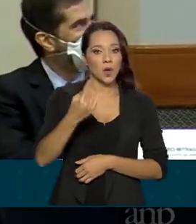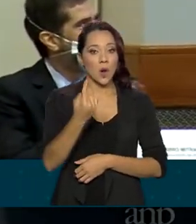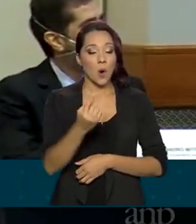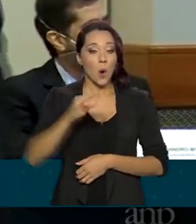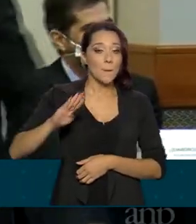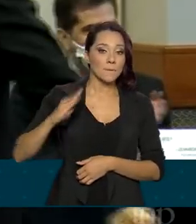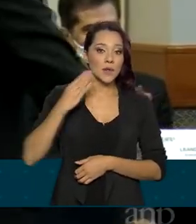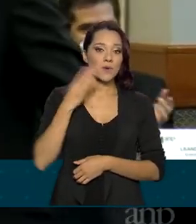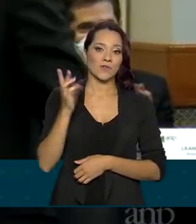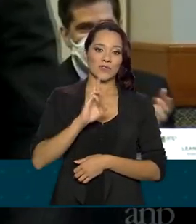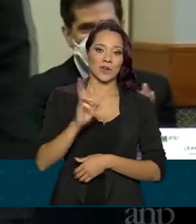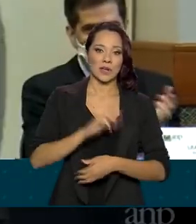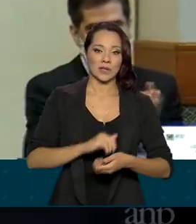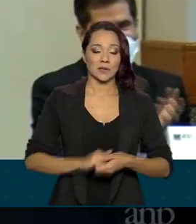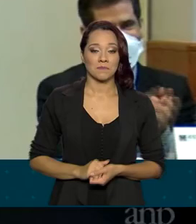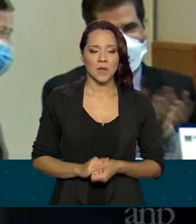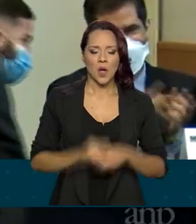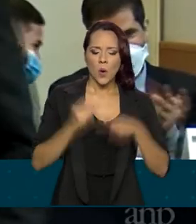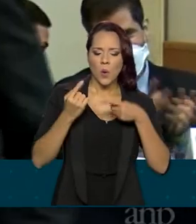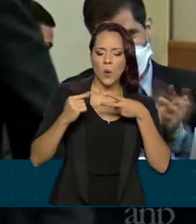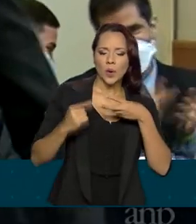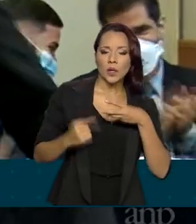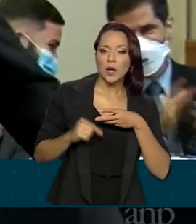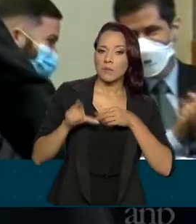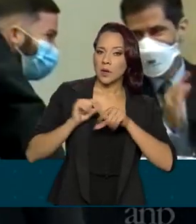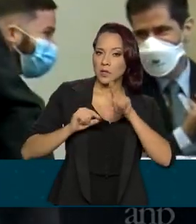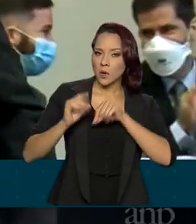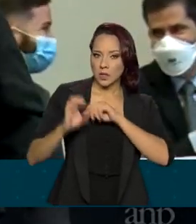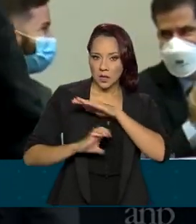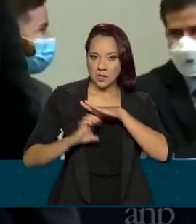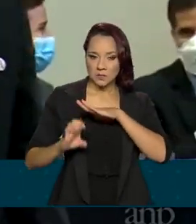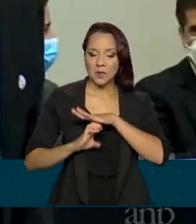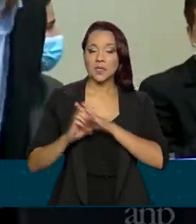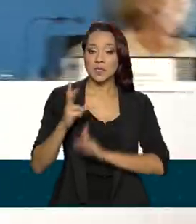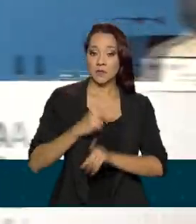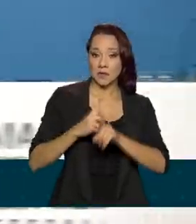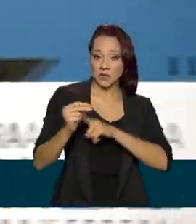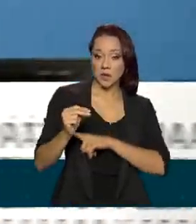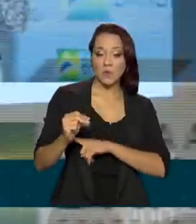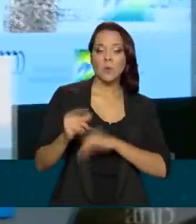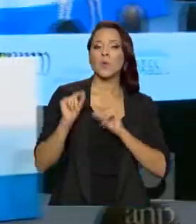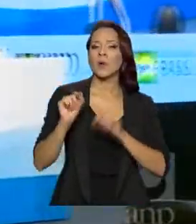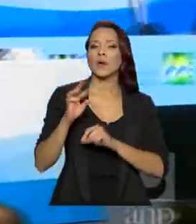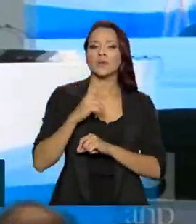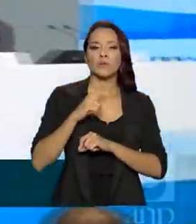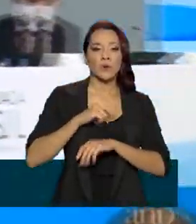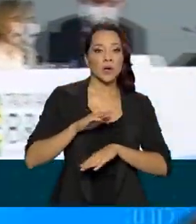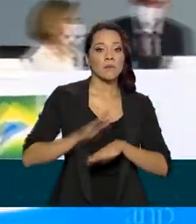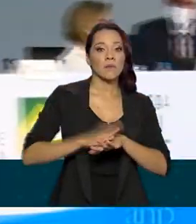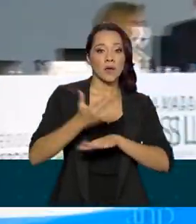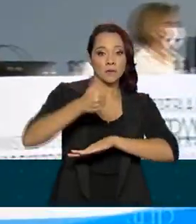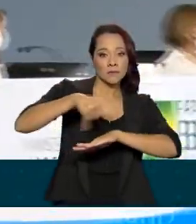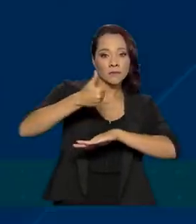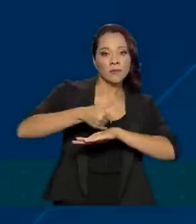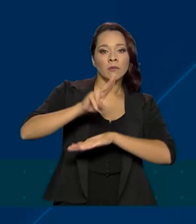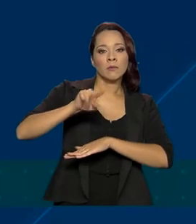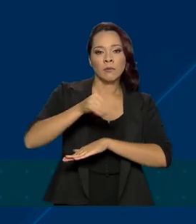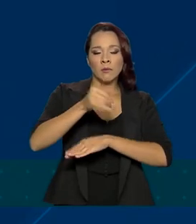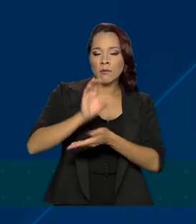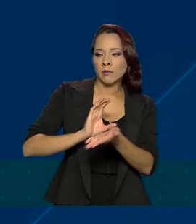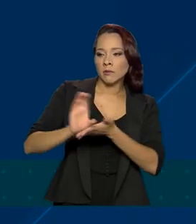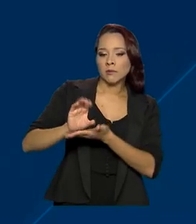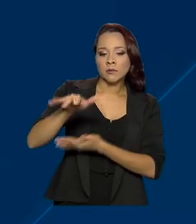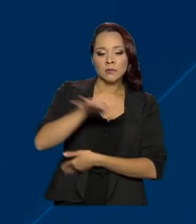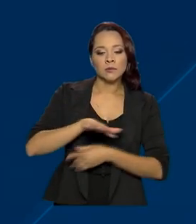bilhões de reais. O critério para a escolha das empresas vencedoras foi o excedente em óleo para a União. O